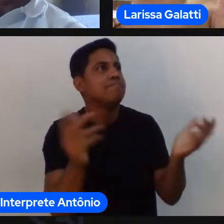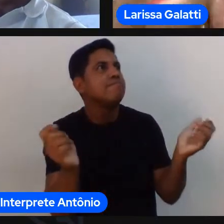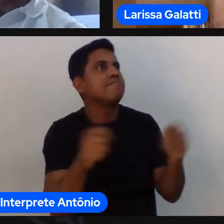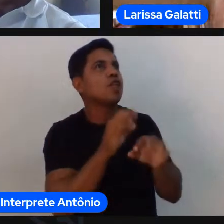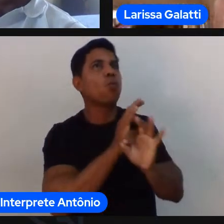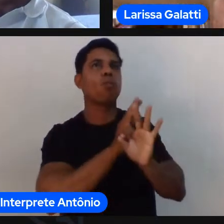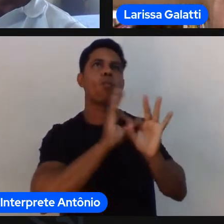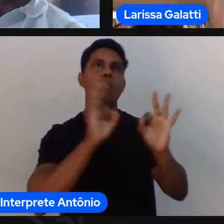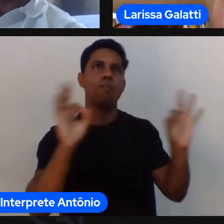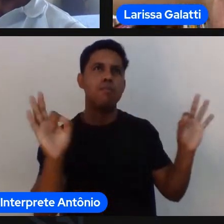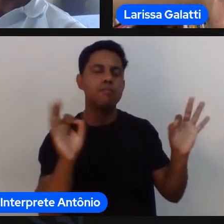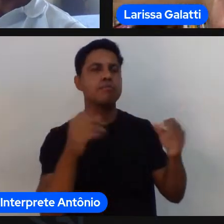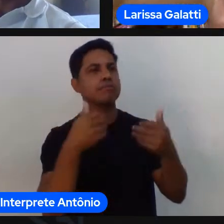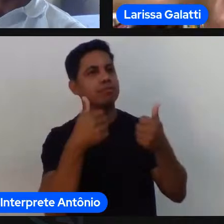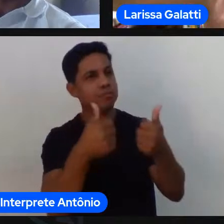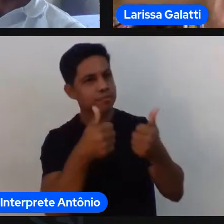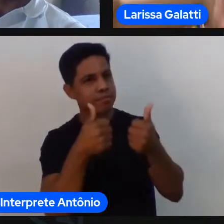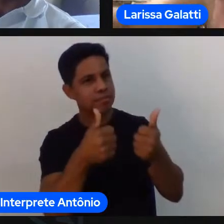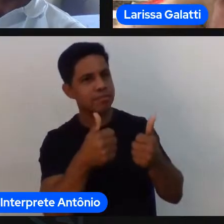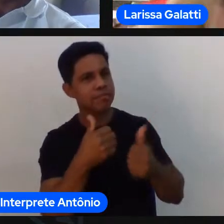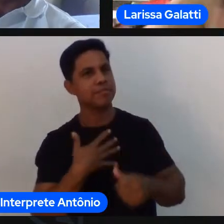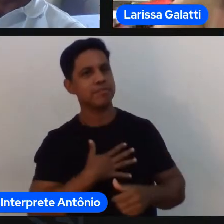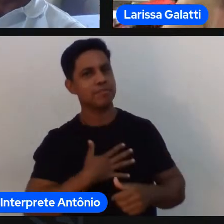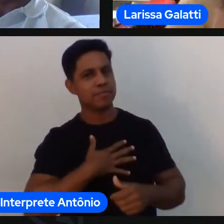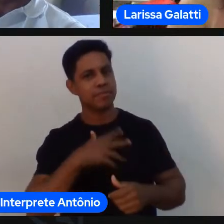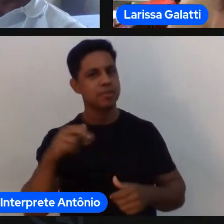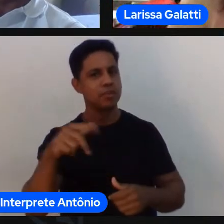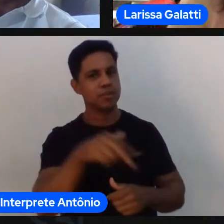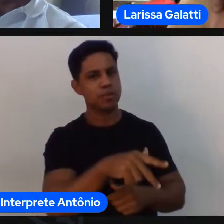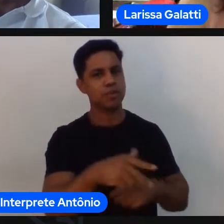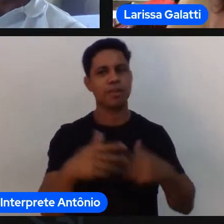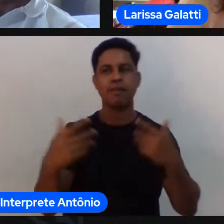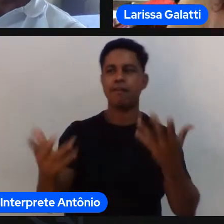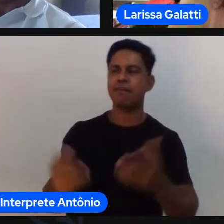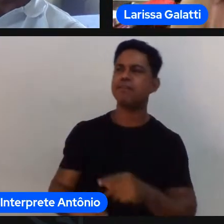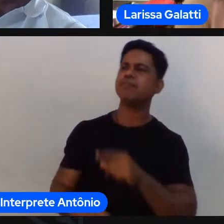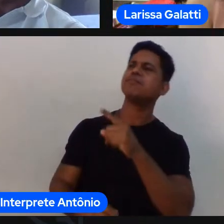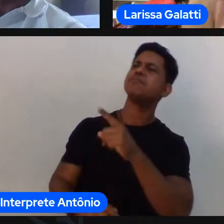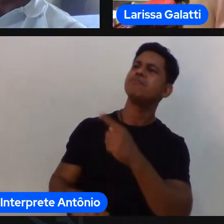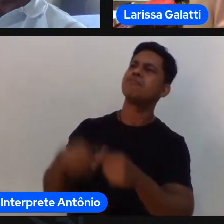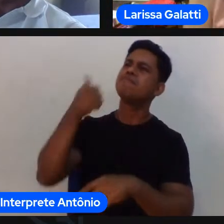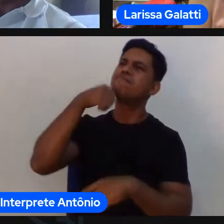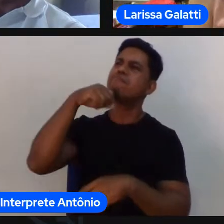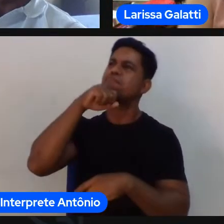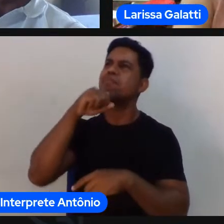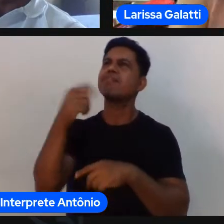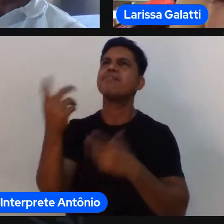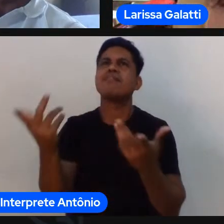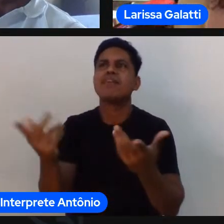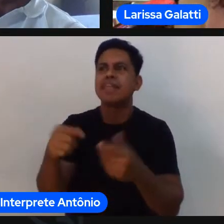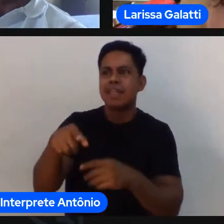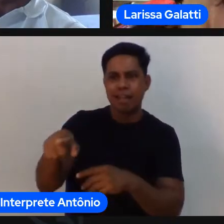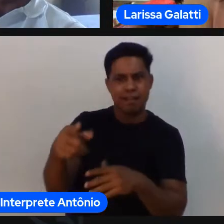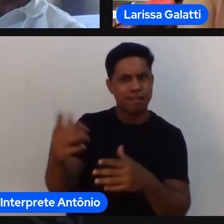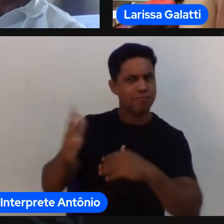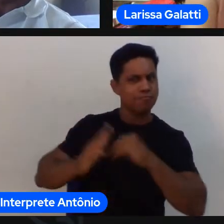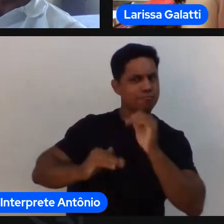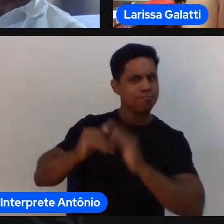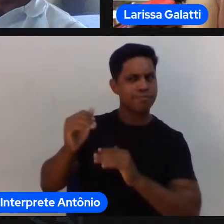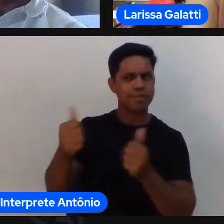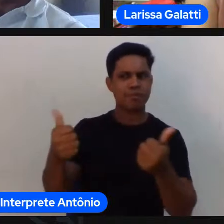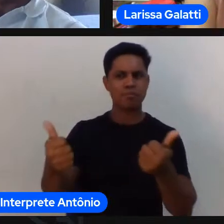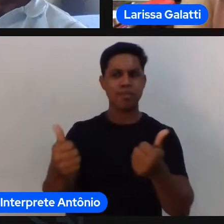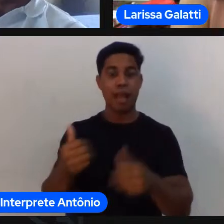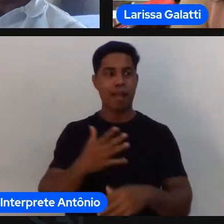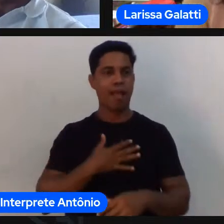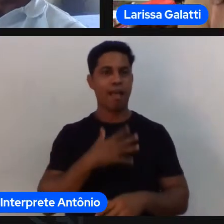dessa criança nossa talento o pai nossa talento falou pra avó nossa seu neto é um talento nossa o professor tem um talento aqui tudo vira pro